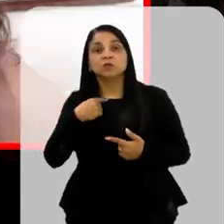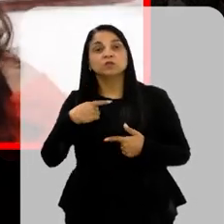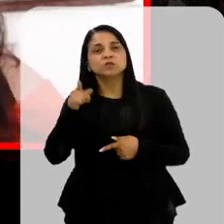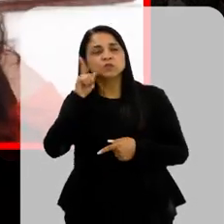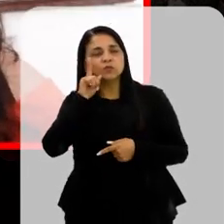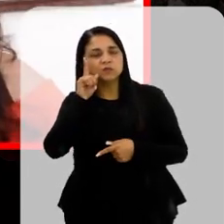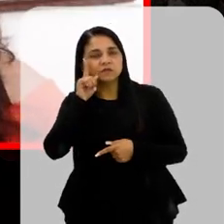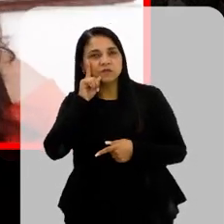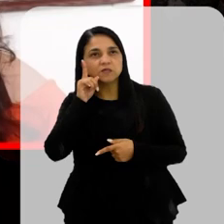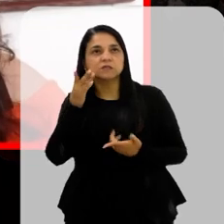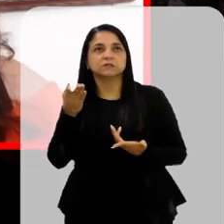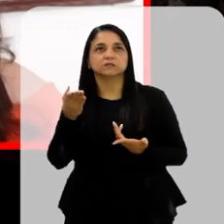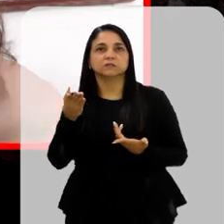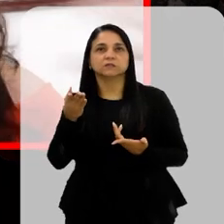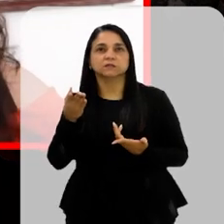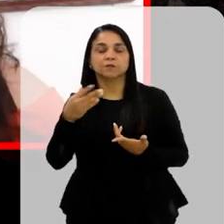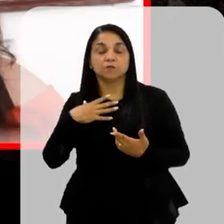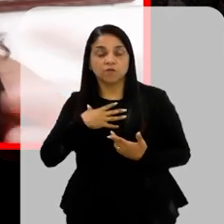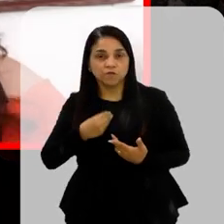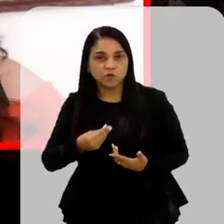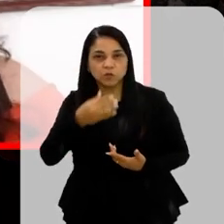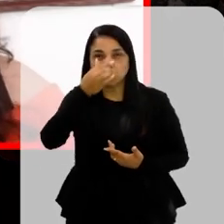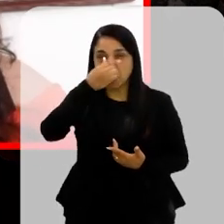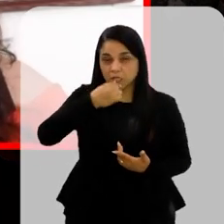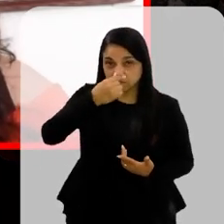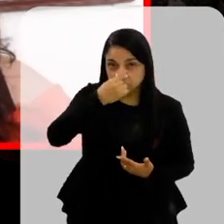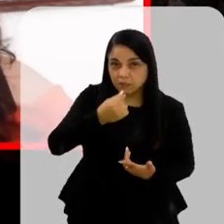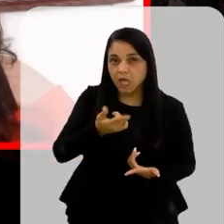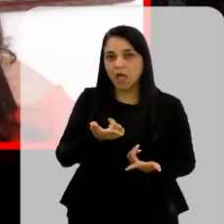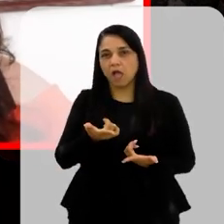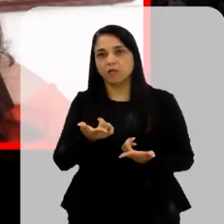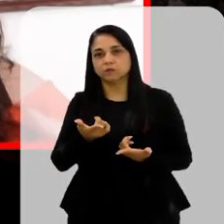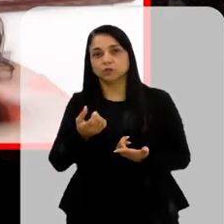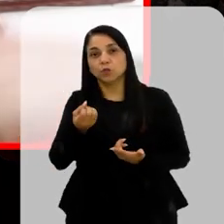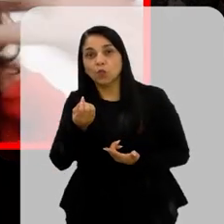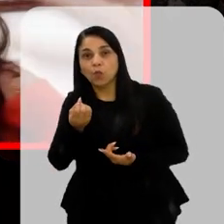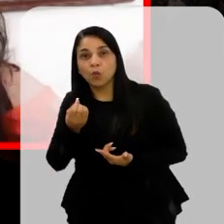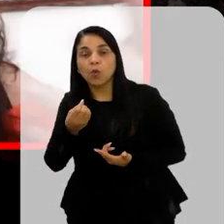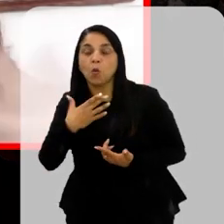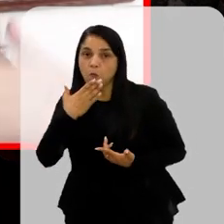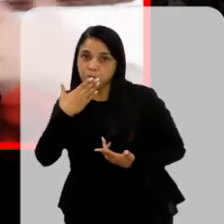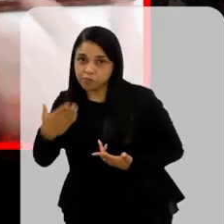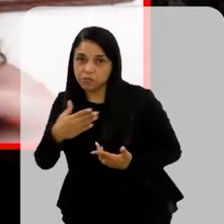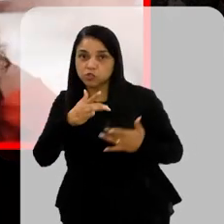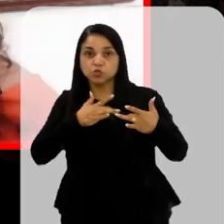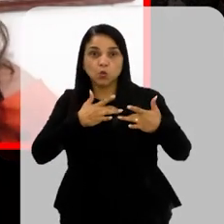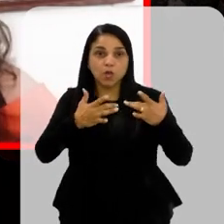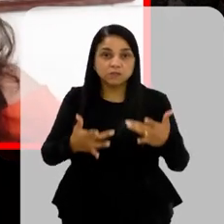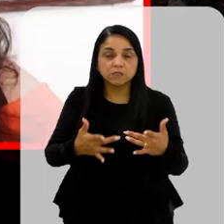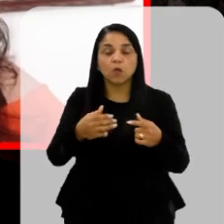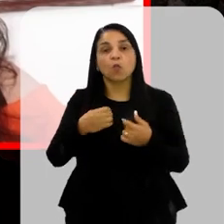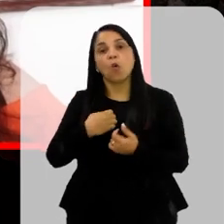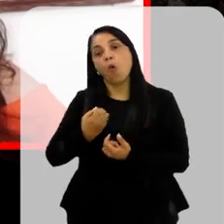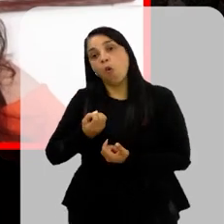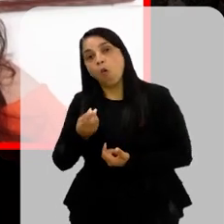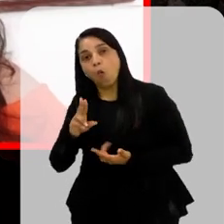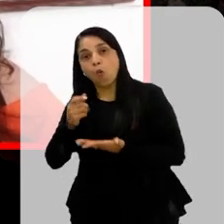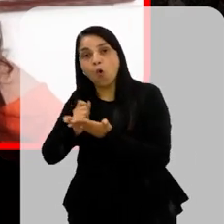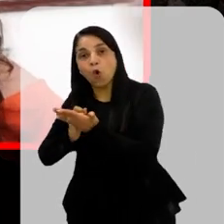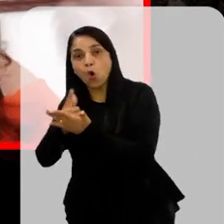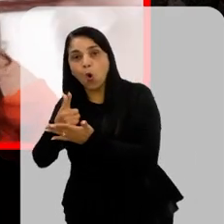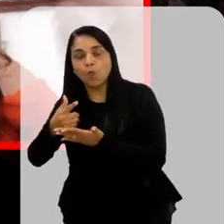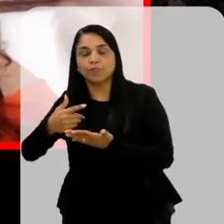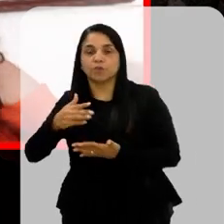Por exemplo Toda vez que o meu filho Pega uma gripe Pega um resfriado Eu peço doação Ou eu compro A fita